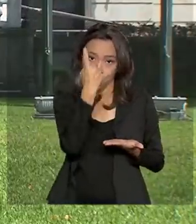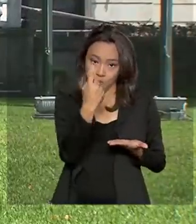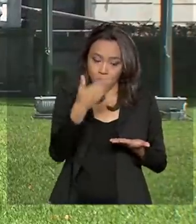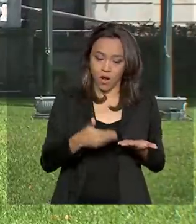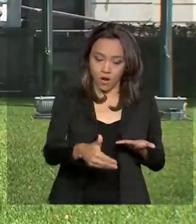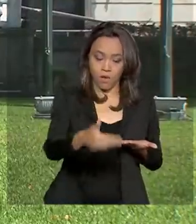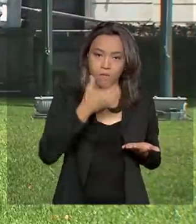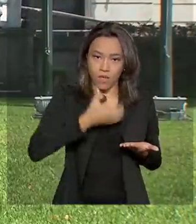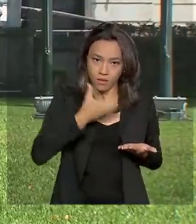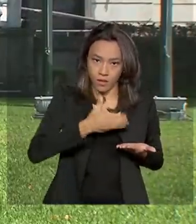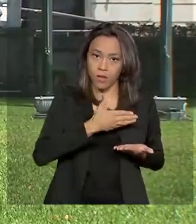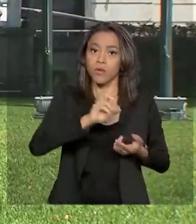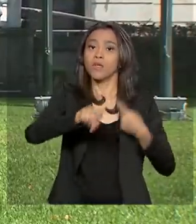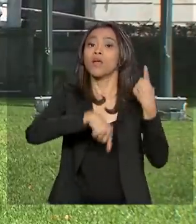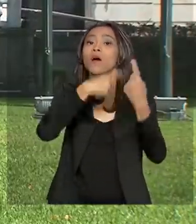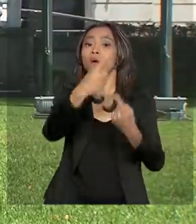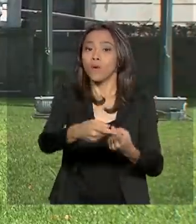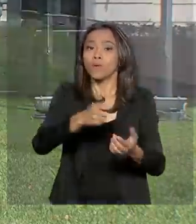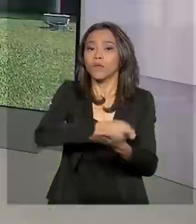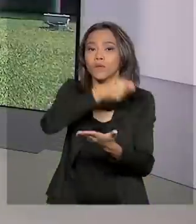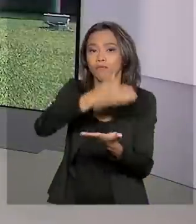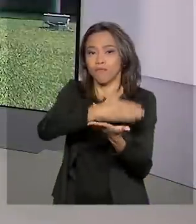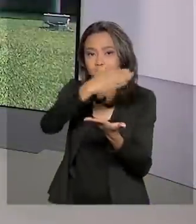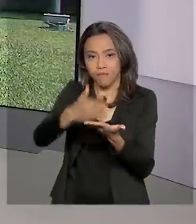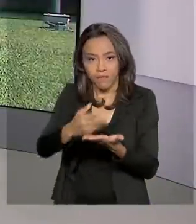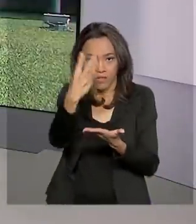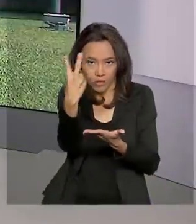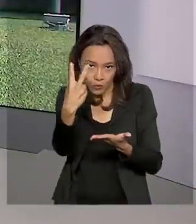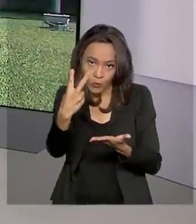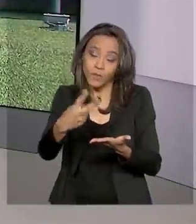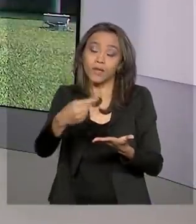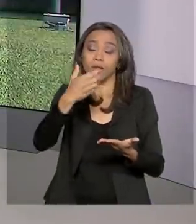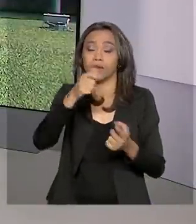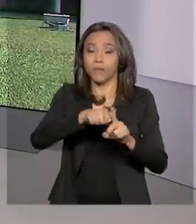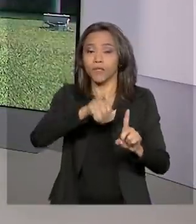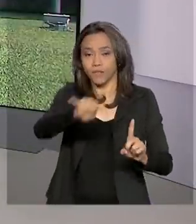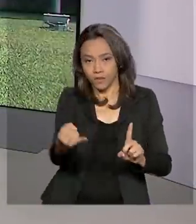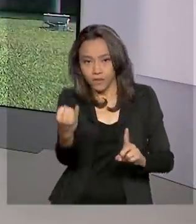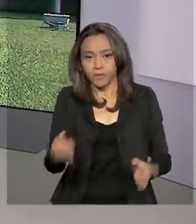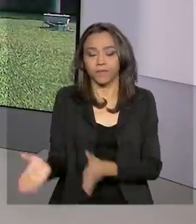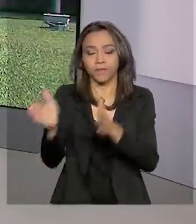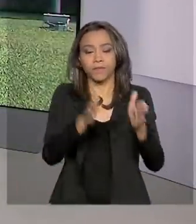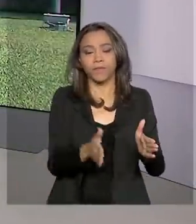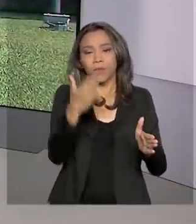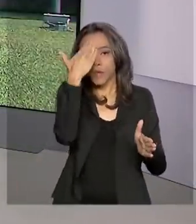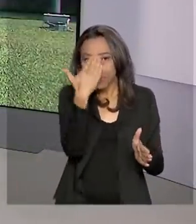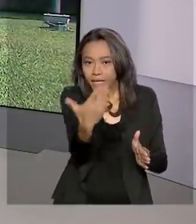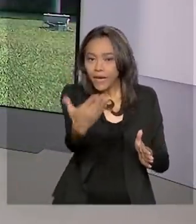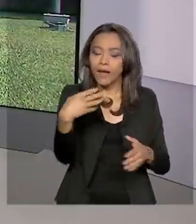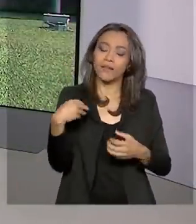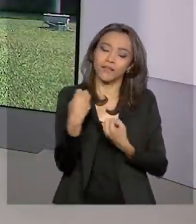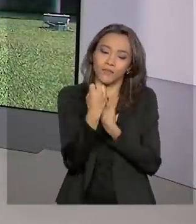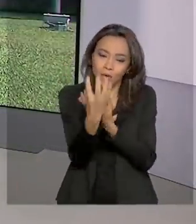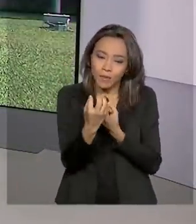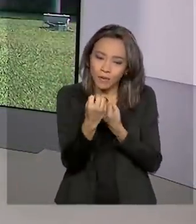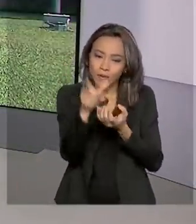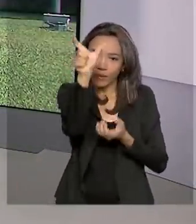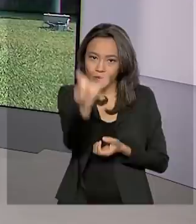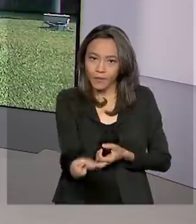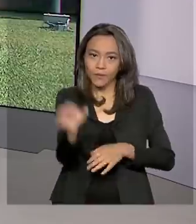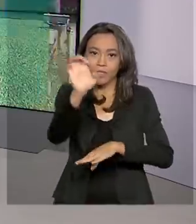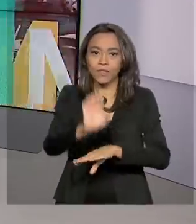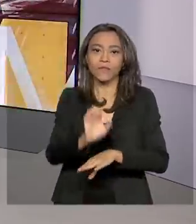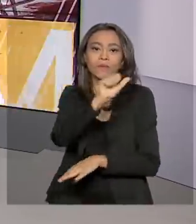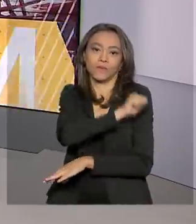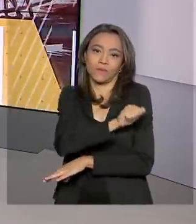dezembro e outra em janeiro. Voltamos contigo, Renata. Obrigada, Alessandra, pelas suas informações ao vivo, direto do Rio de Janeiro.